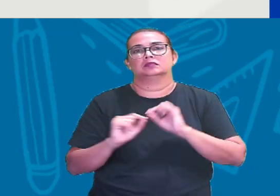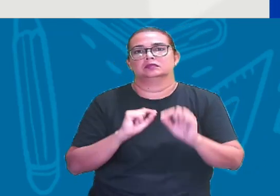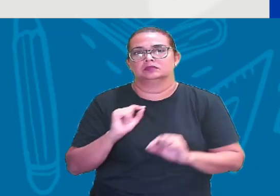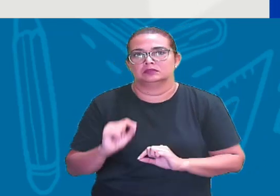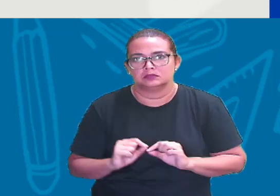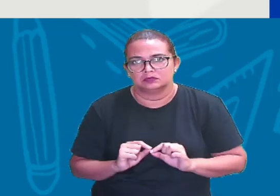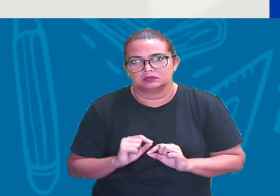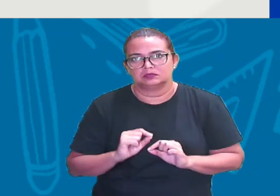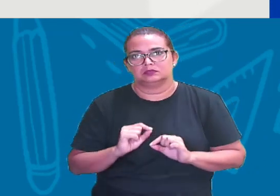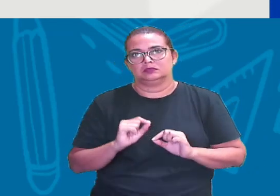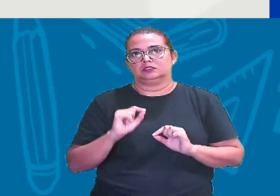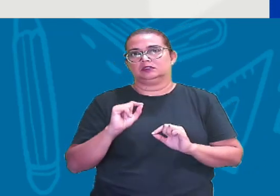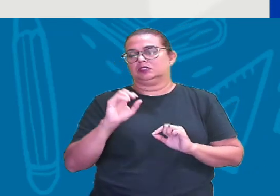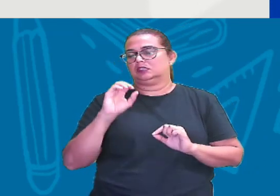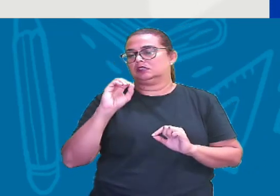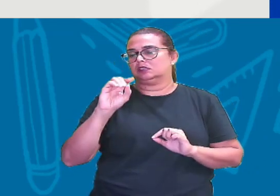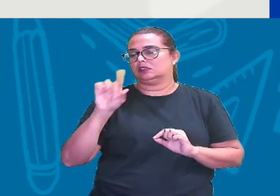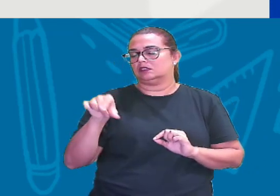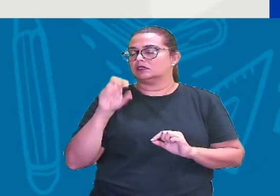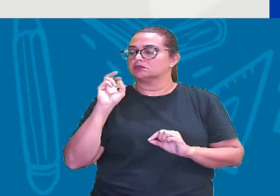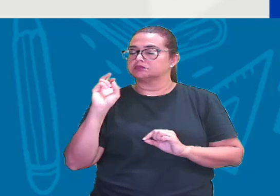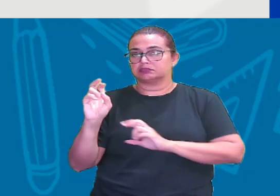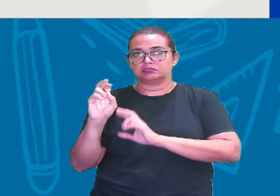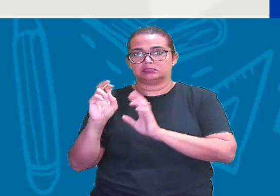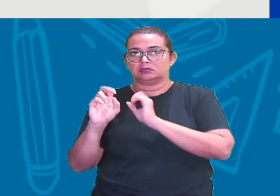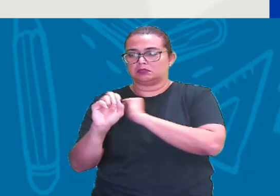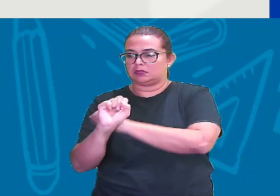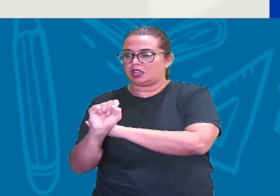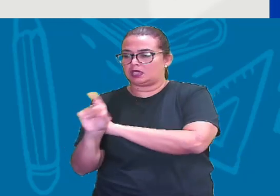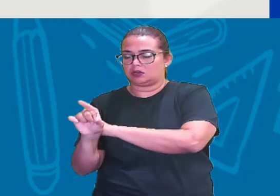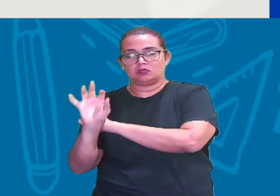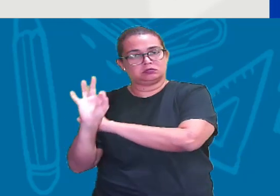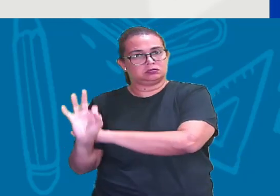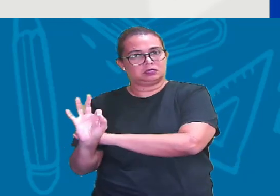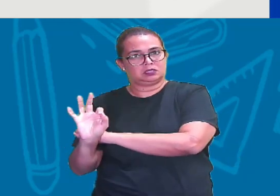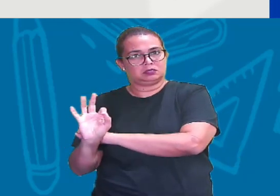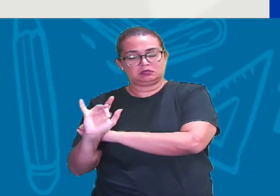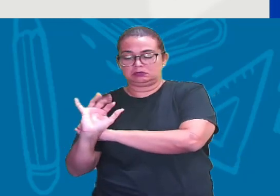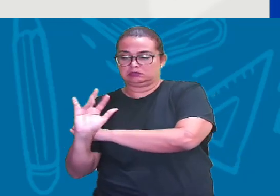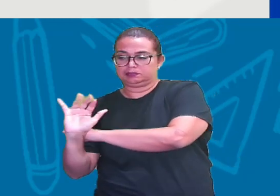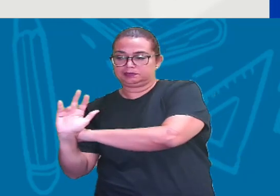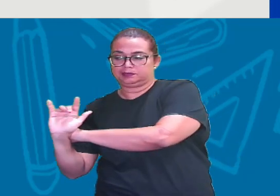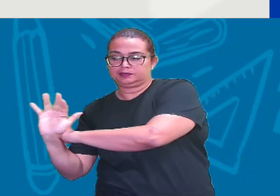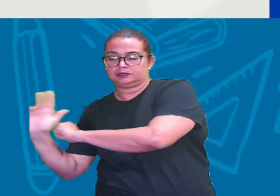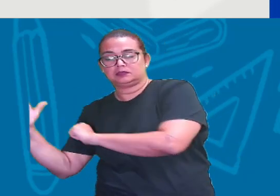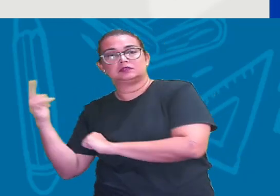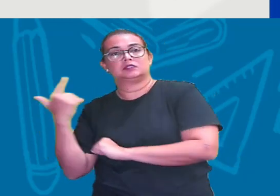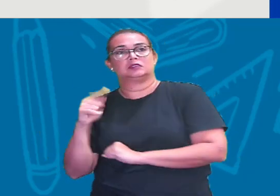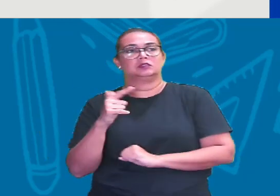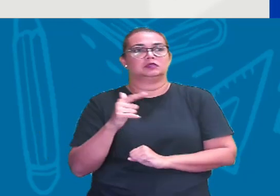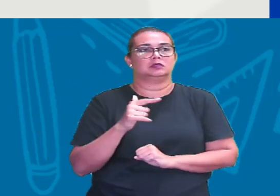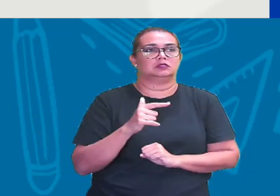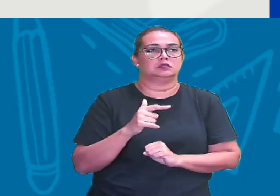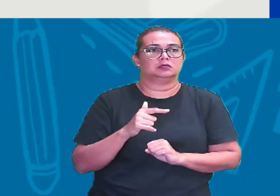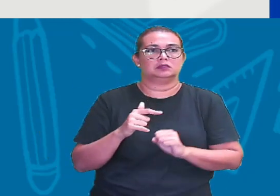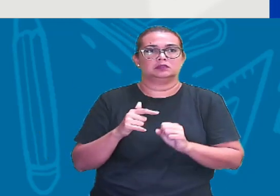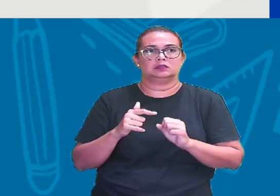ali No decimal Ou no centesimal Ele parou Ele não se transformou Em um número